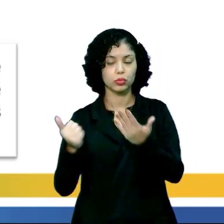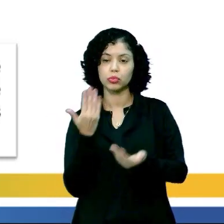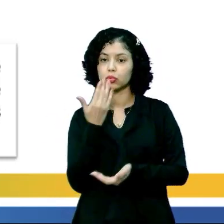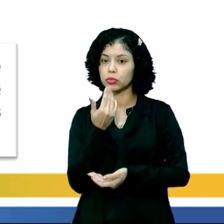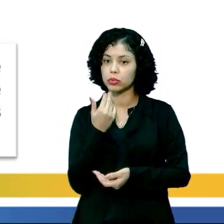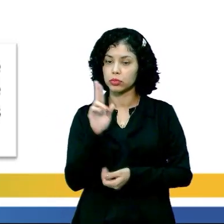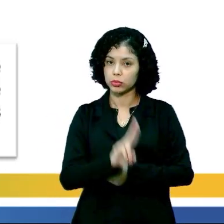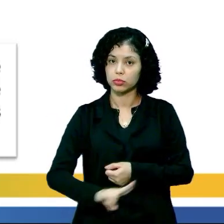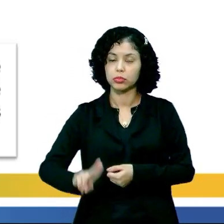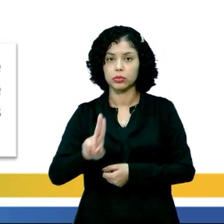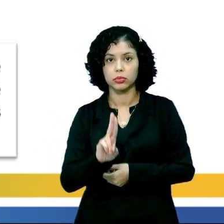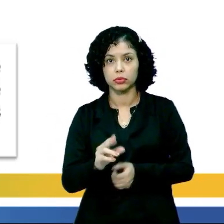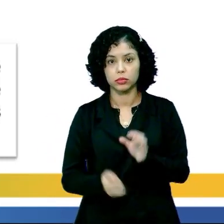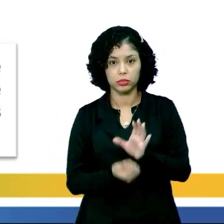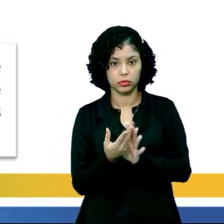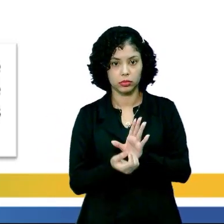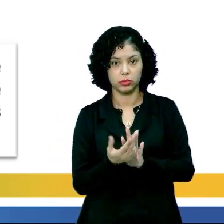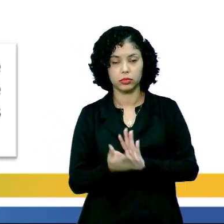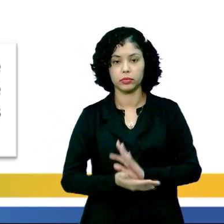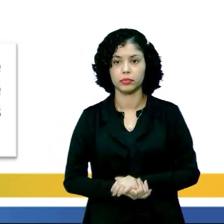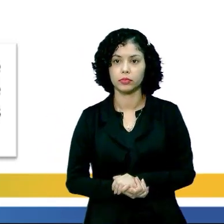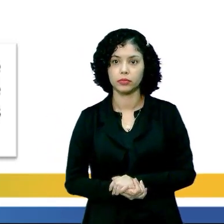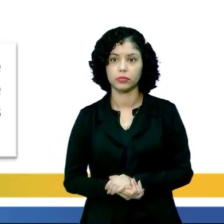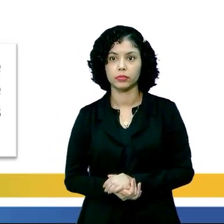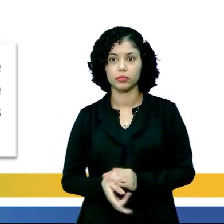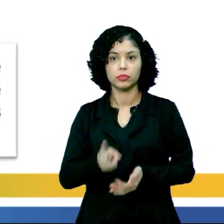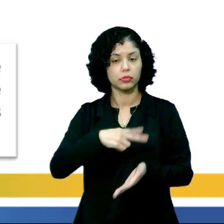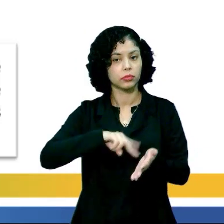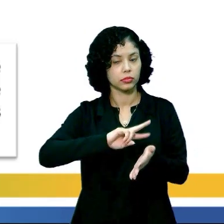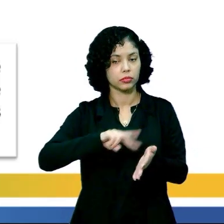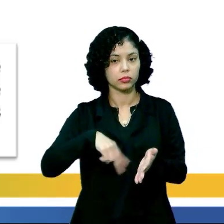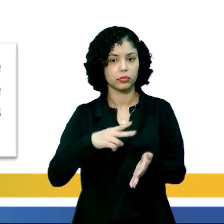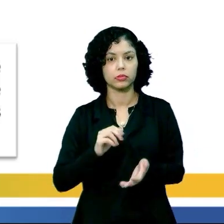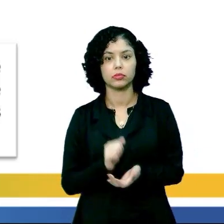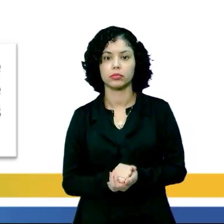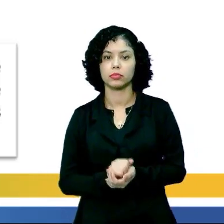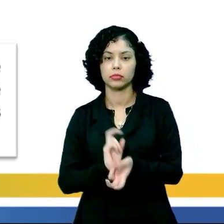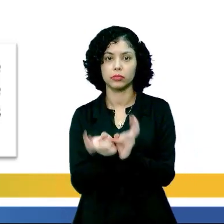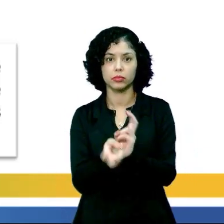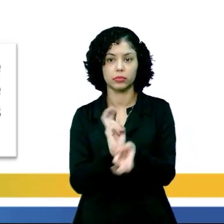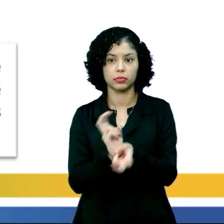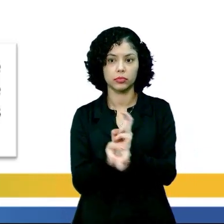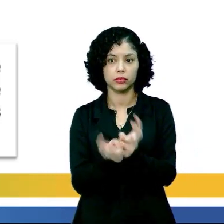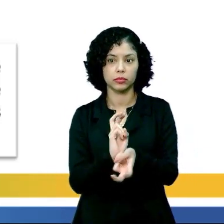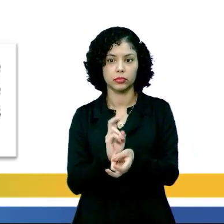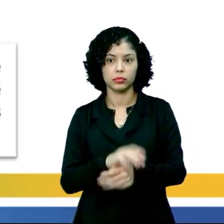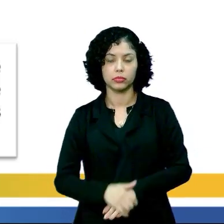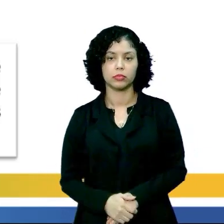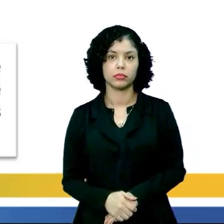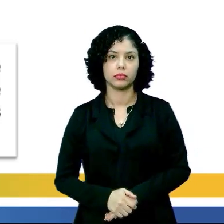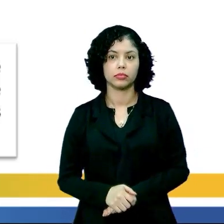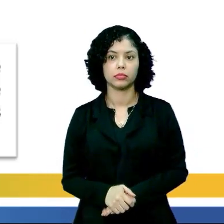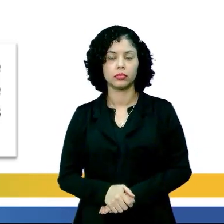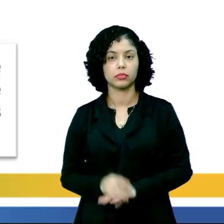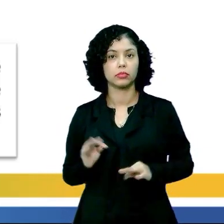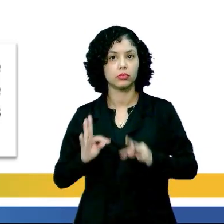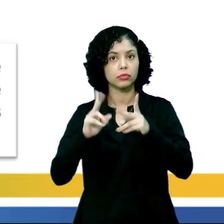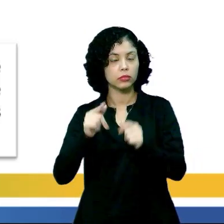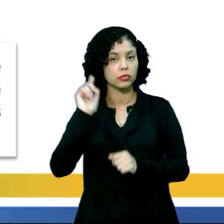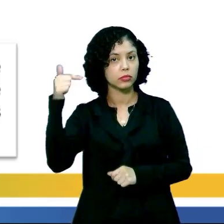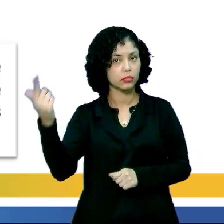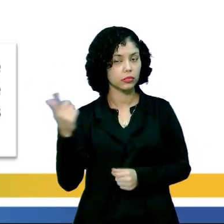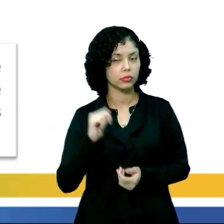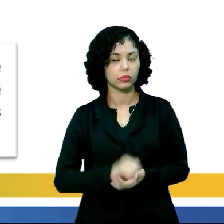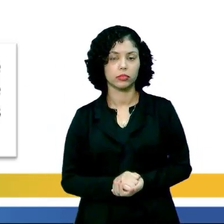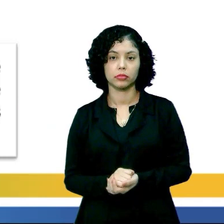utilizado para produzir esse alimento. As danças, os rituais religiosos, enfim, tudo aquilo